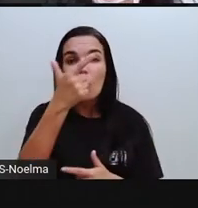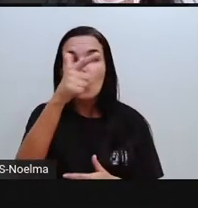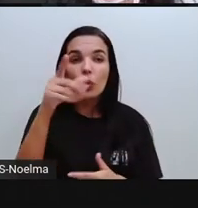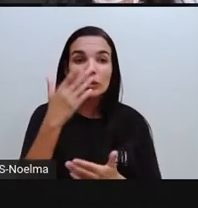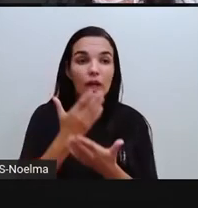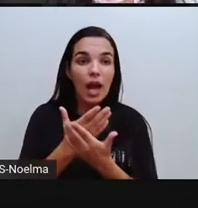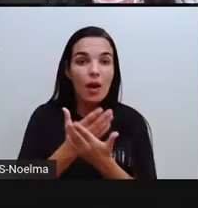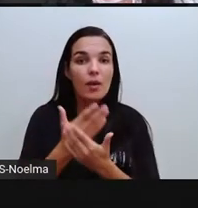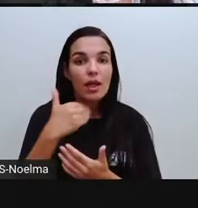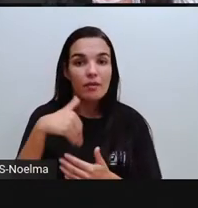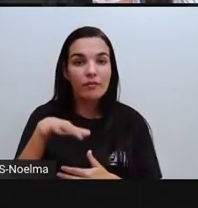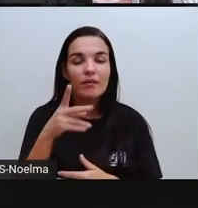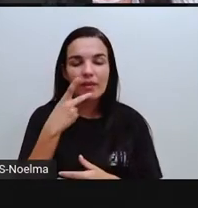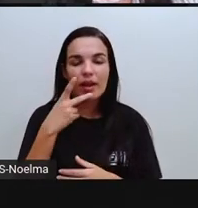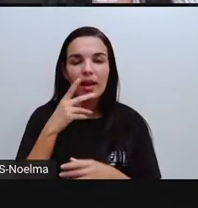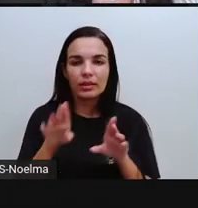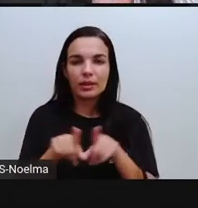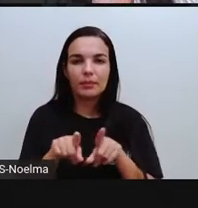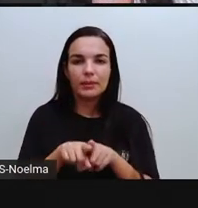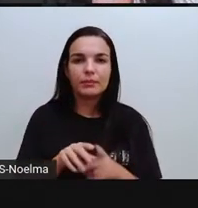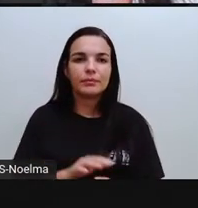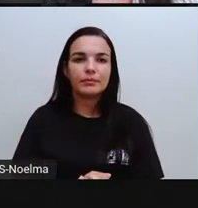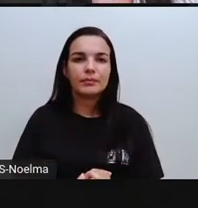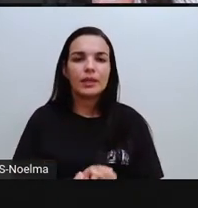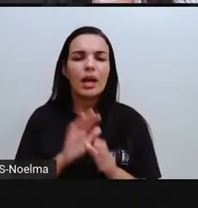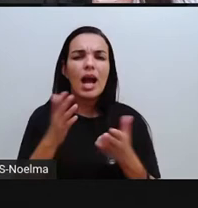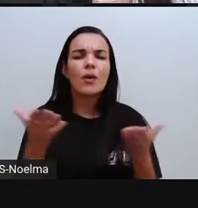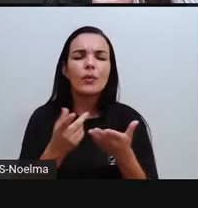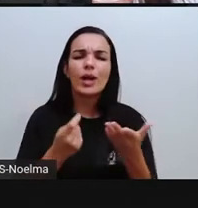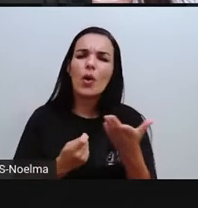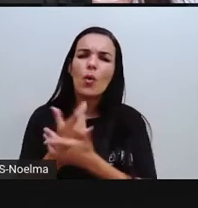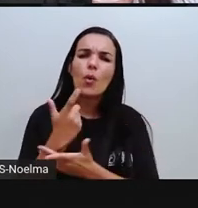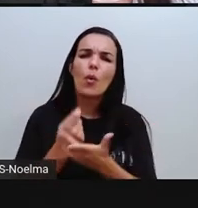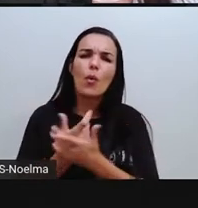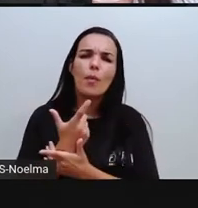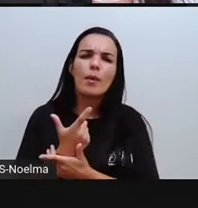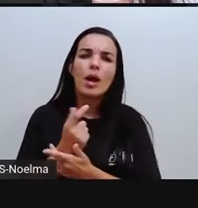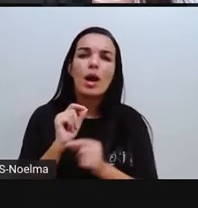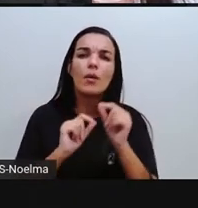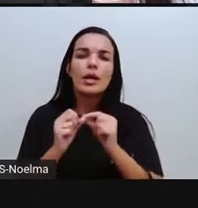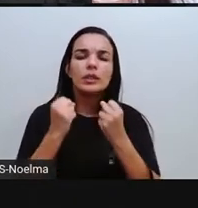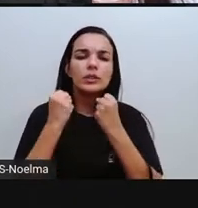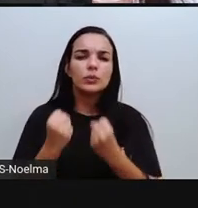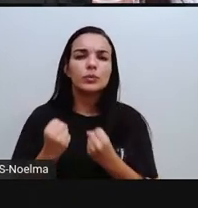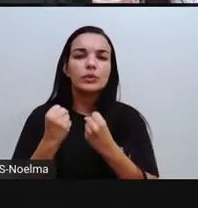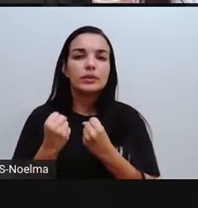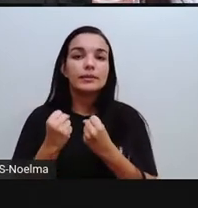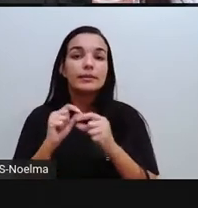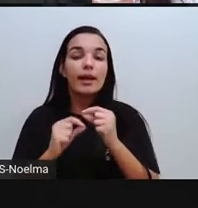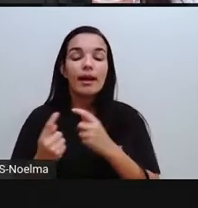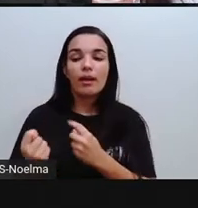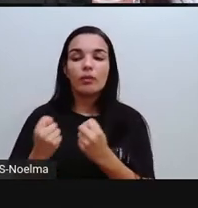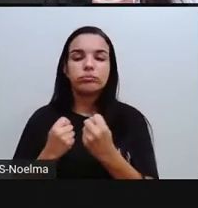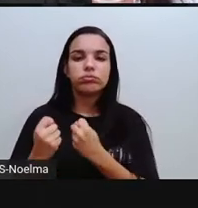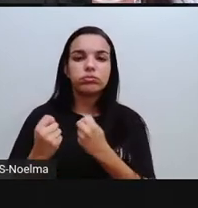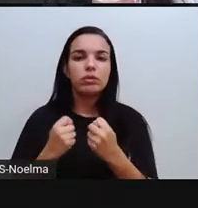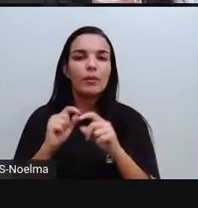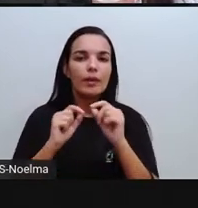aula mais sobre essas lixeiras. Falando sobre o consumo e sustentabilidade. O consumo, é responsável,